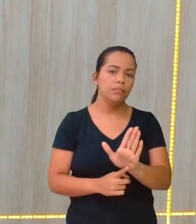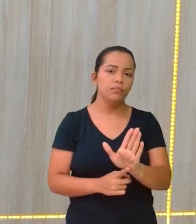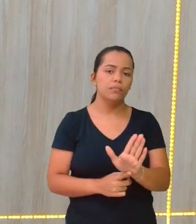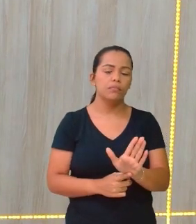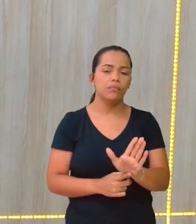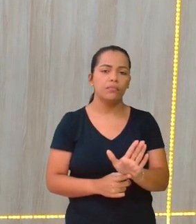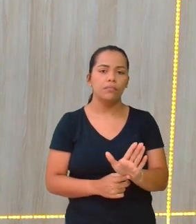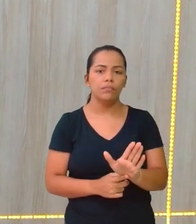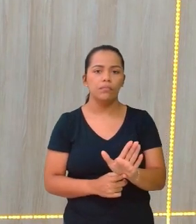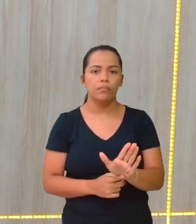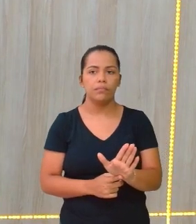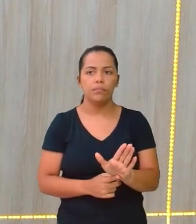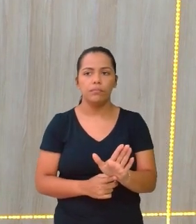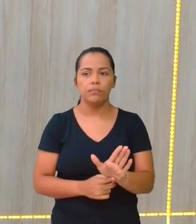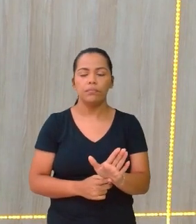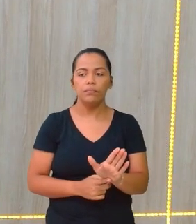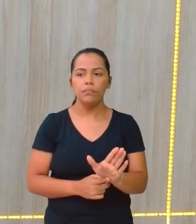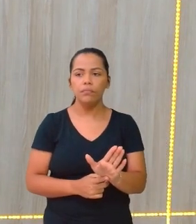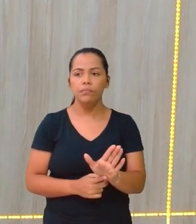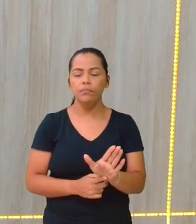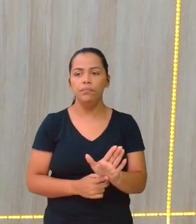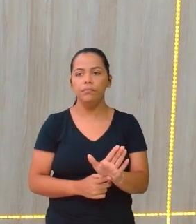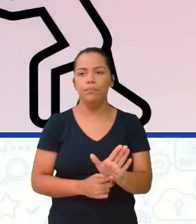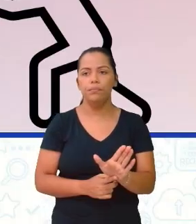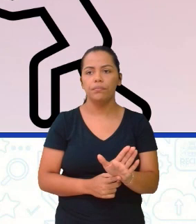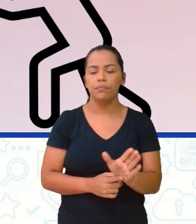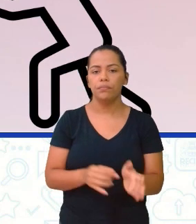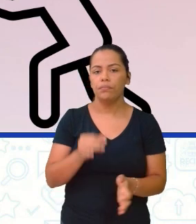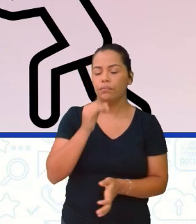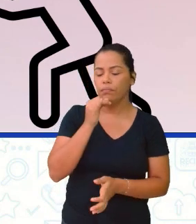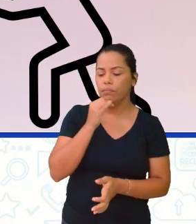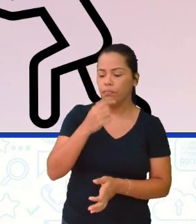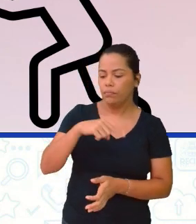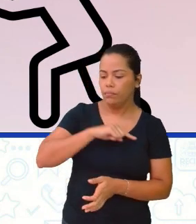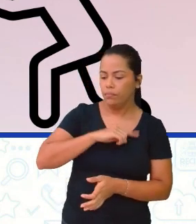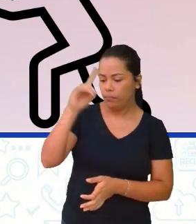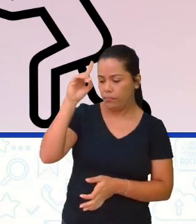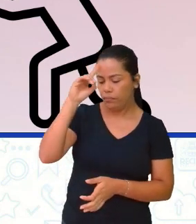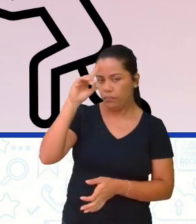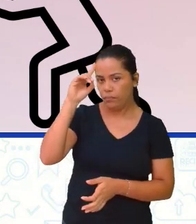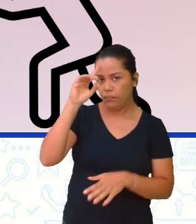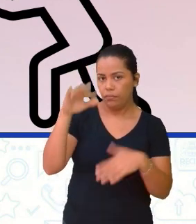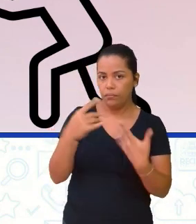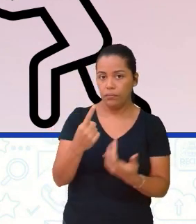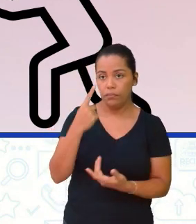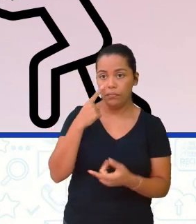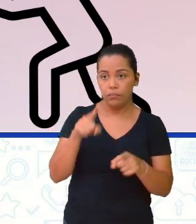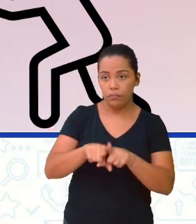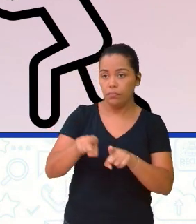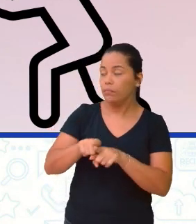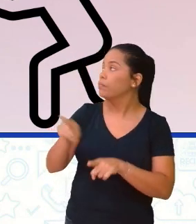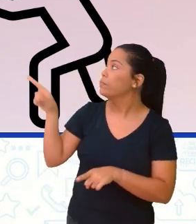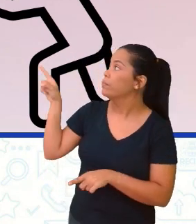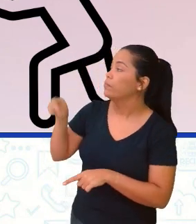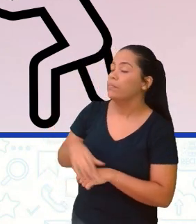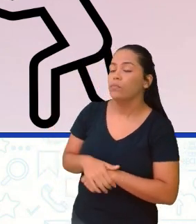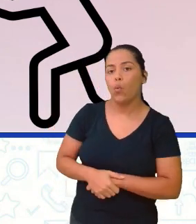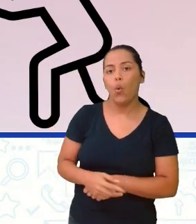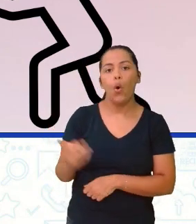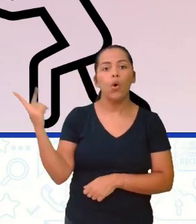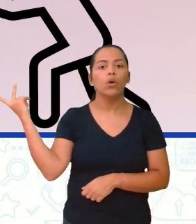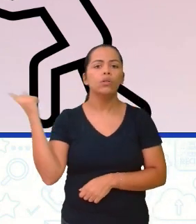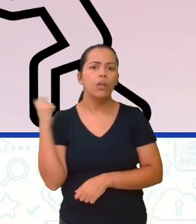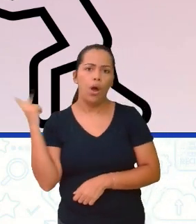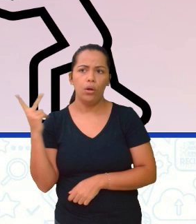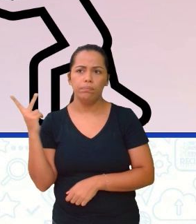dia a dia. Vou trazer mais um aqui. Então vejam também essa simulação de dois bonequinhos, eles